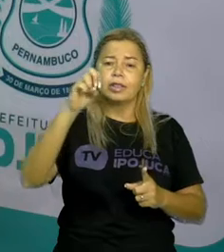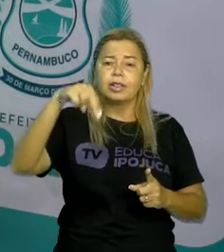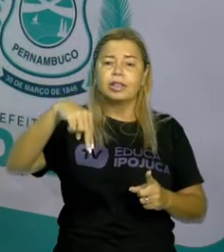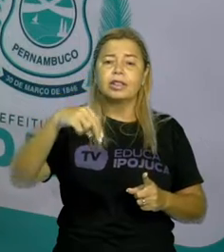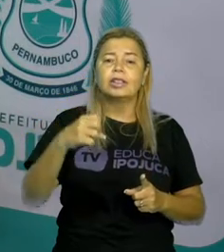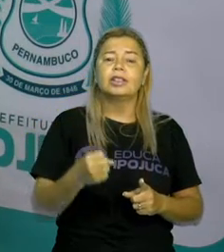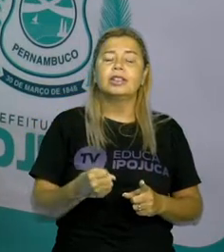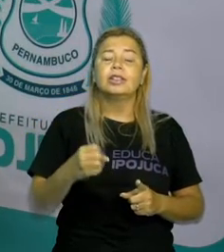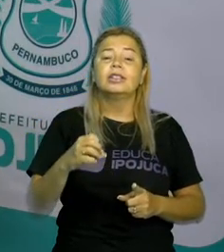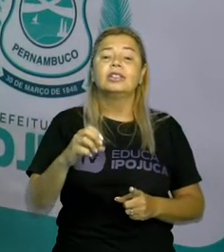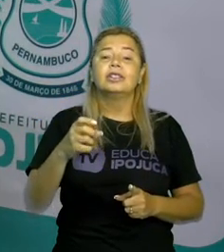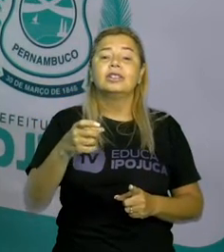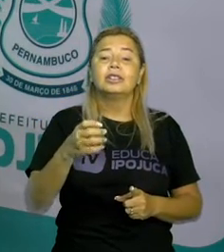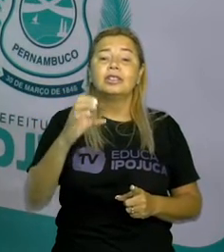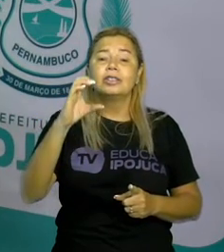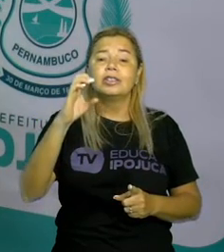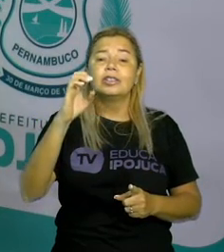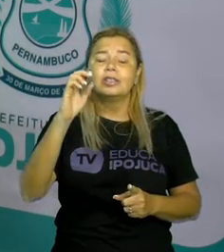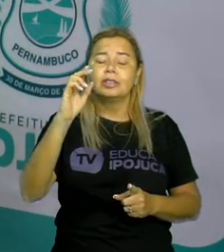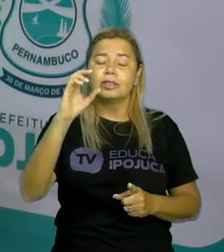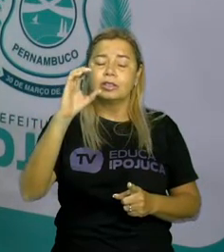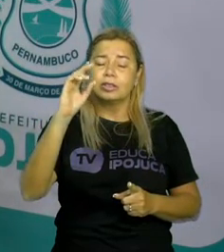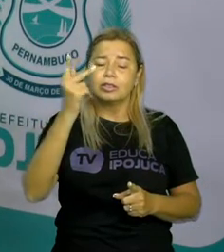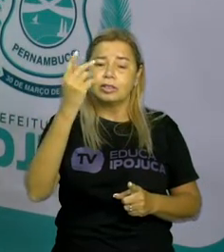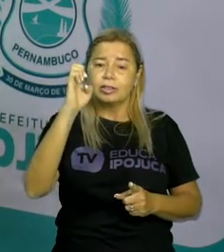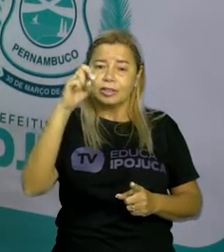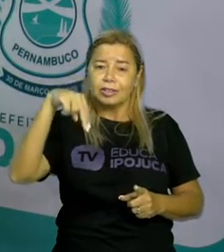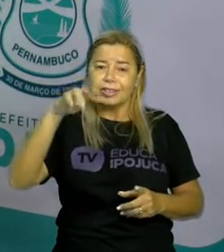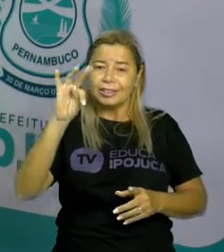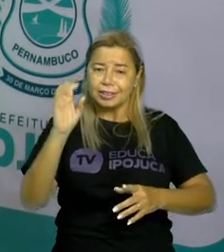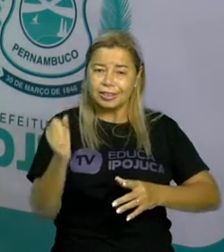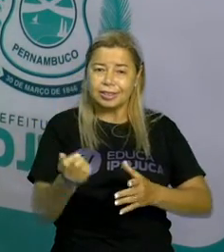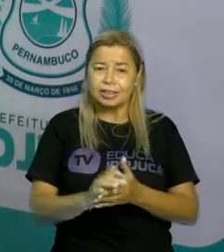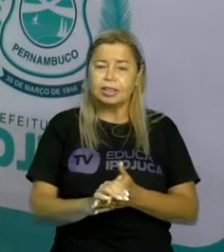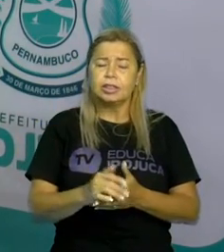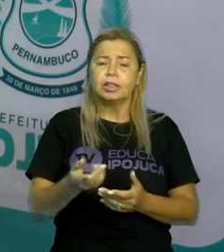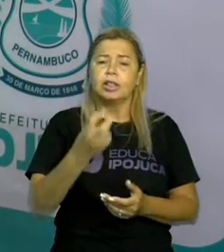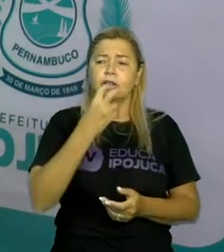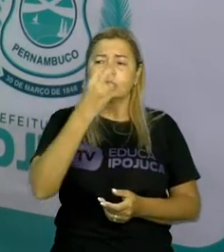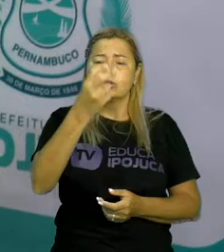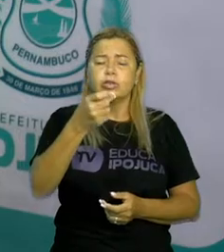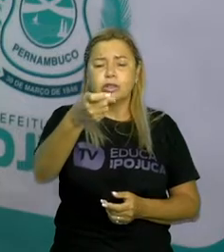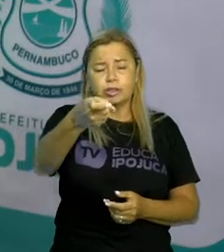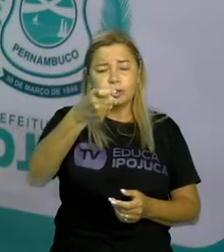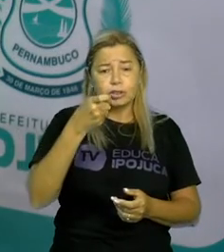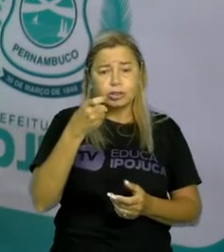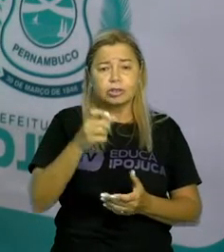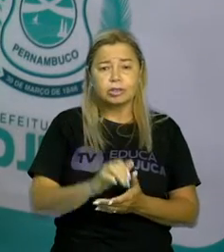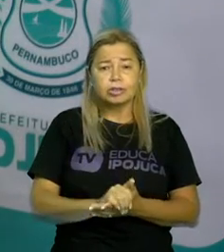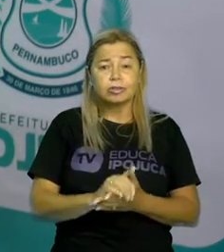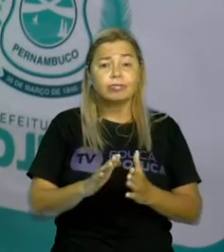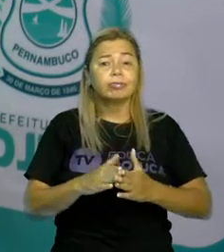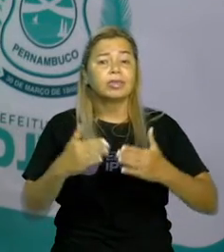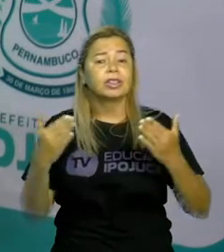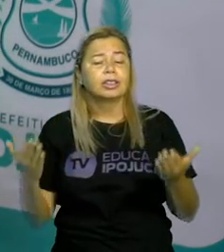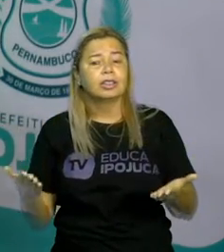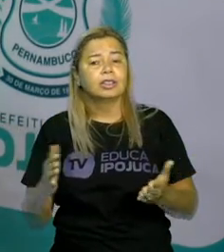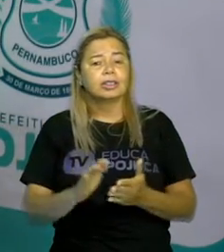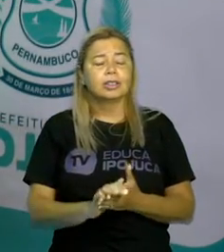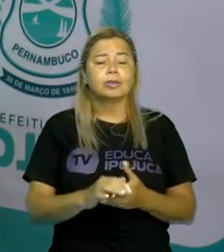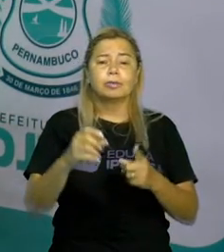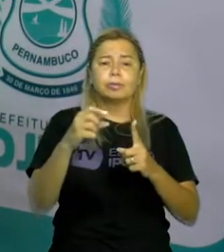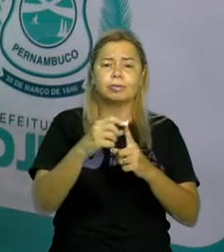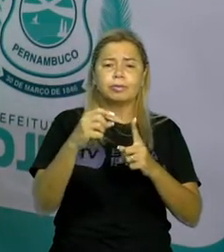Mas ela escreve com CH. Algumas palavras podem causar confusão na hora da